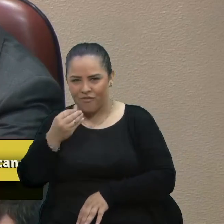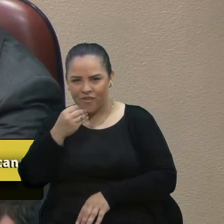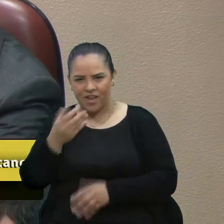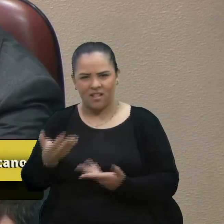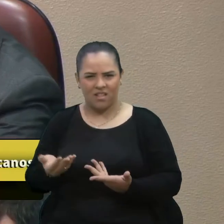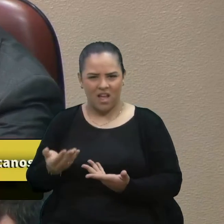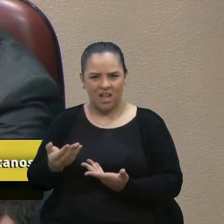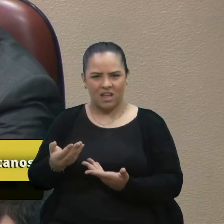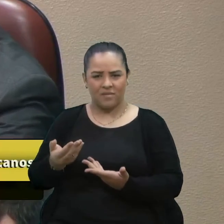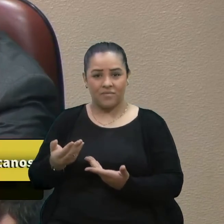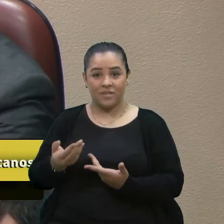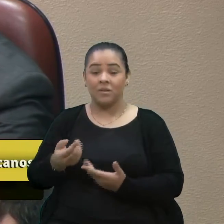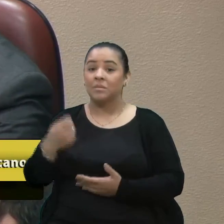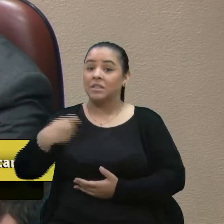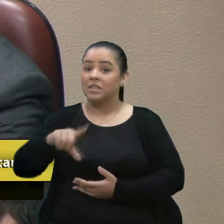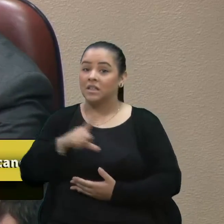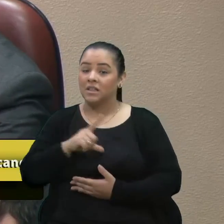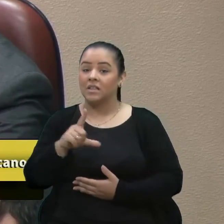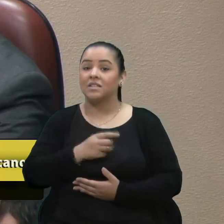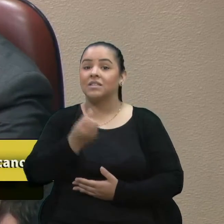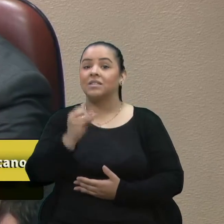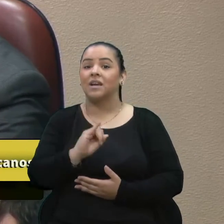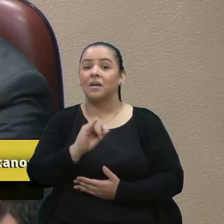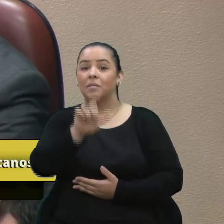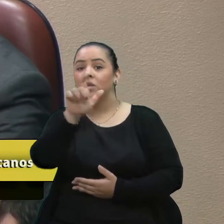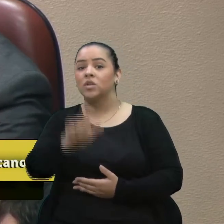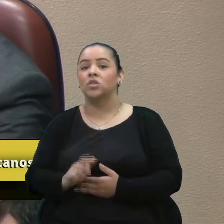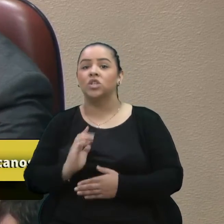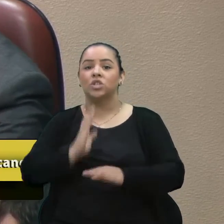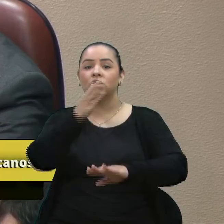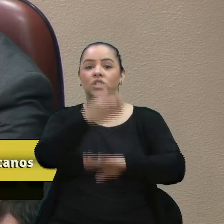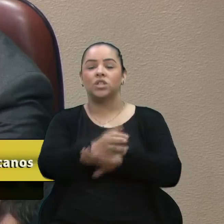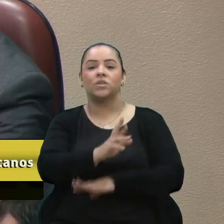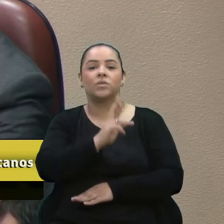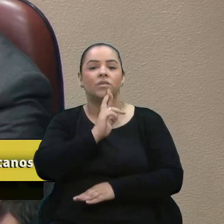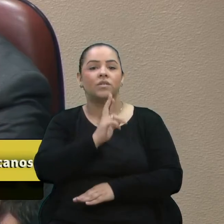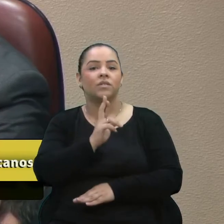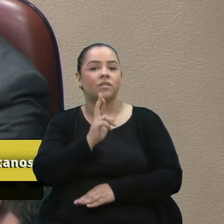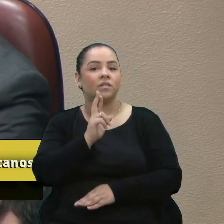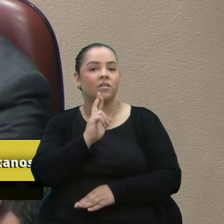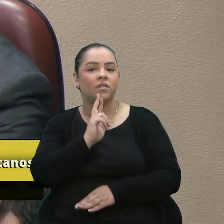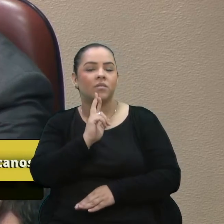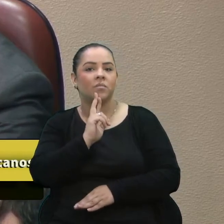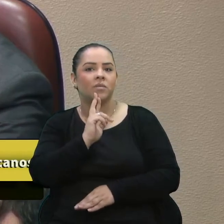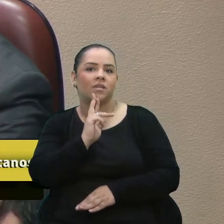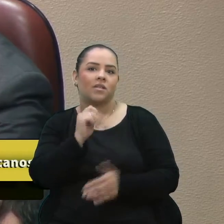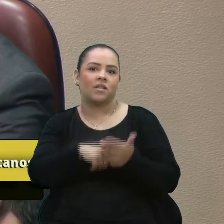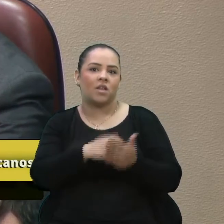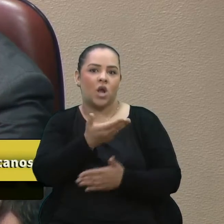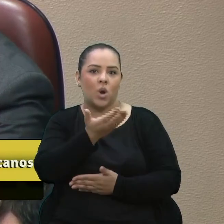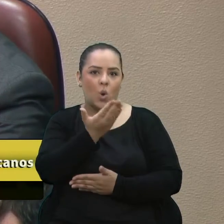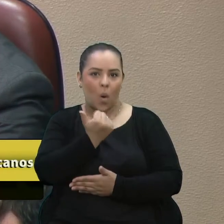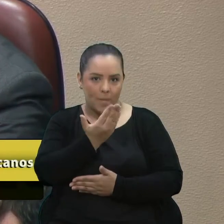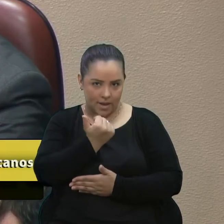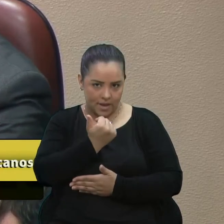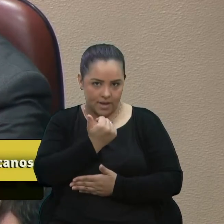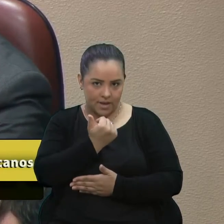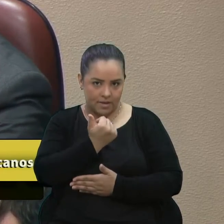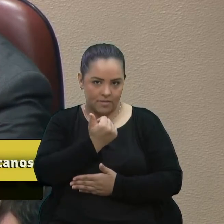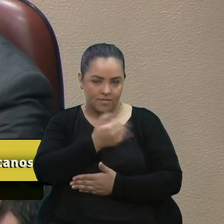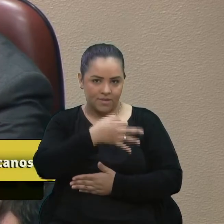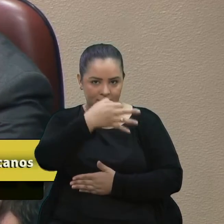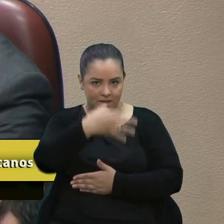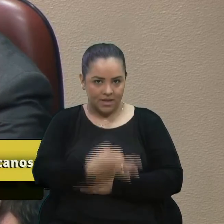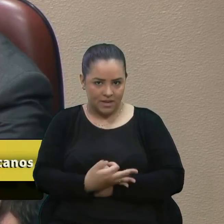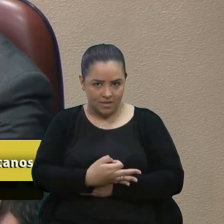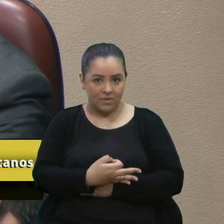os critérios de que quando essas pessoas chegam lá no restaurante popular para, então, ter a sua alimentação com dignidade,